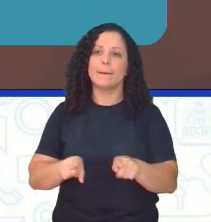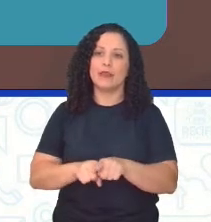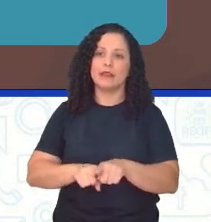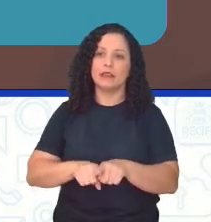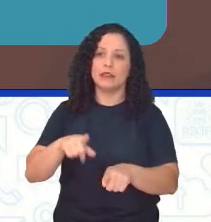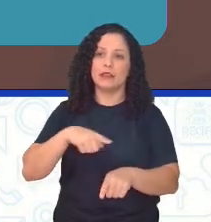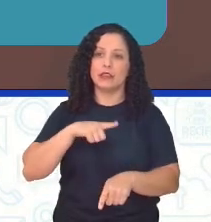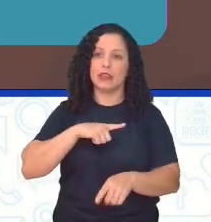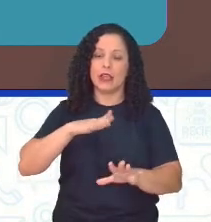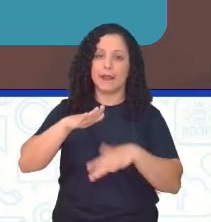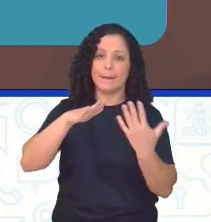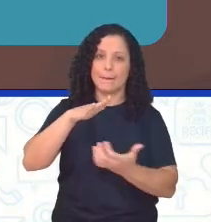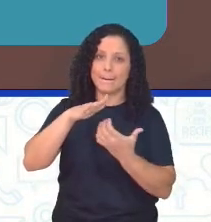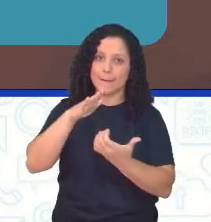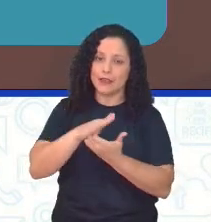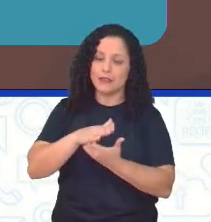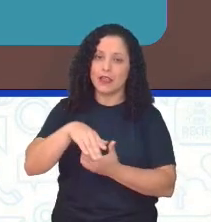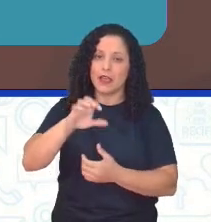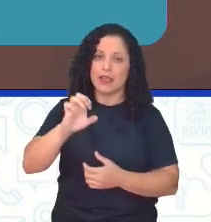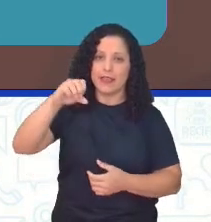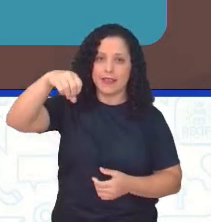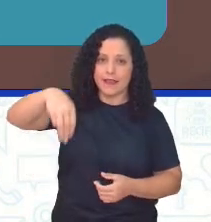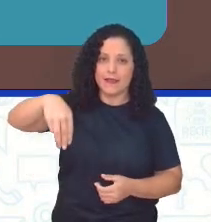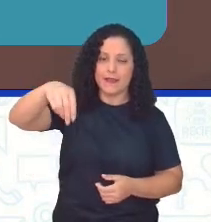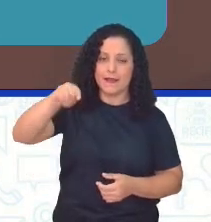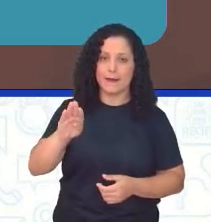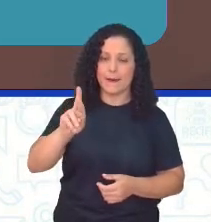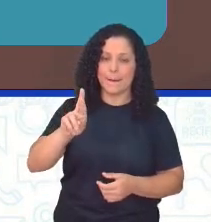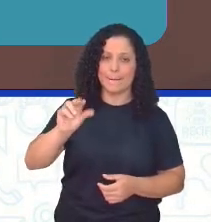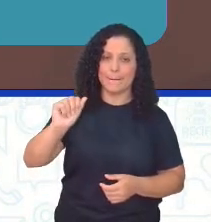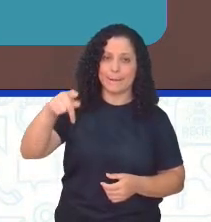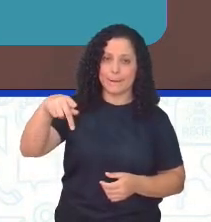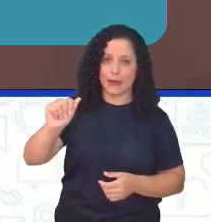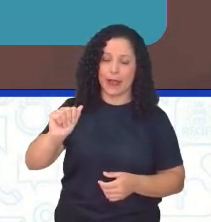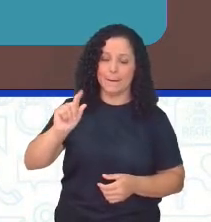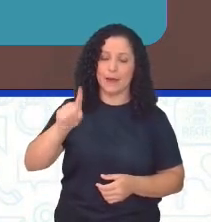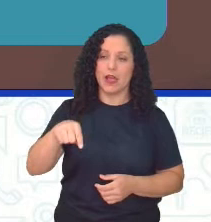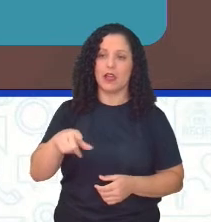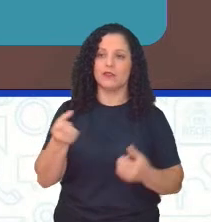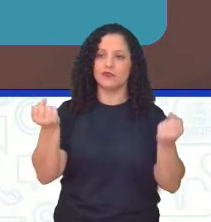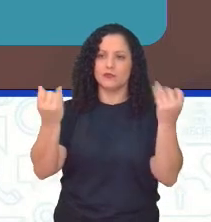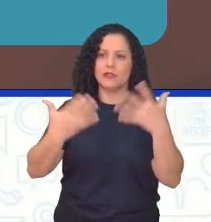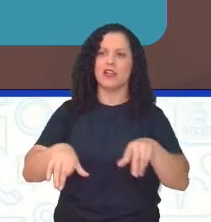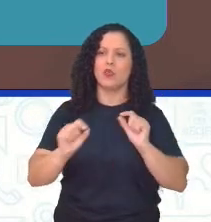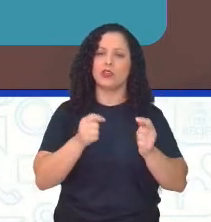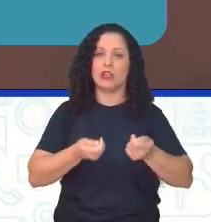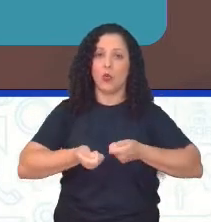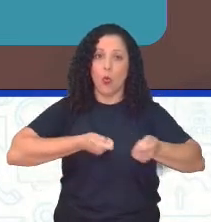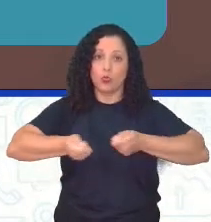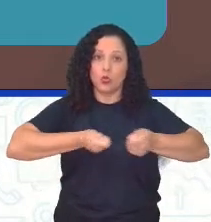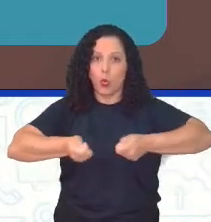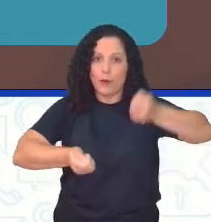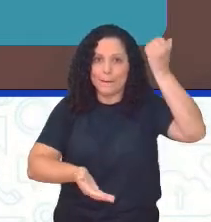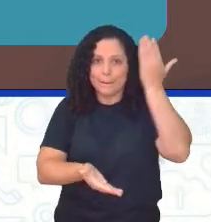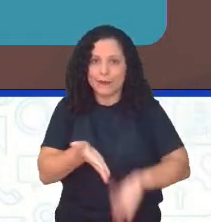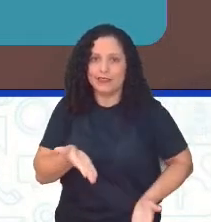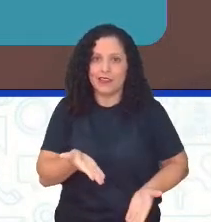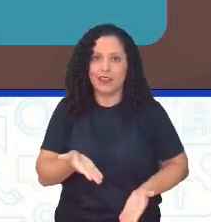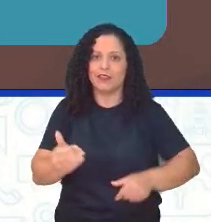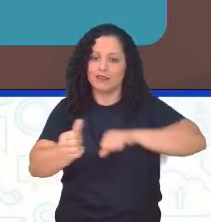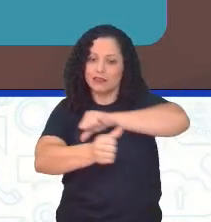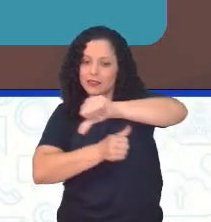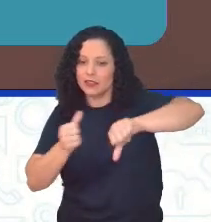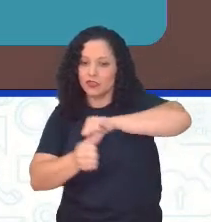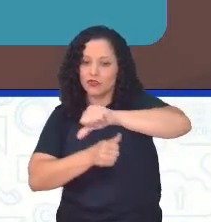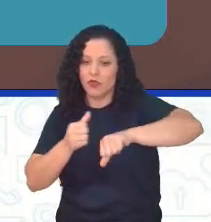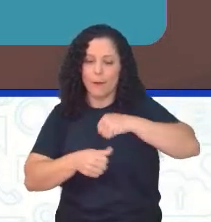quando descontroladas, as queimadas passam a ser caracterizadas como incêndios, professor Gisto.